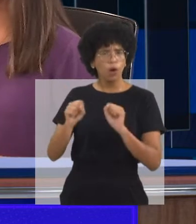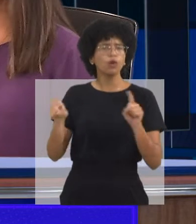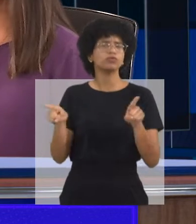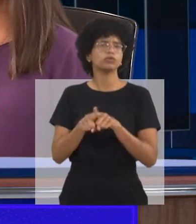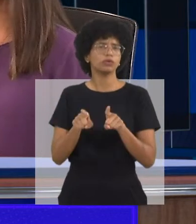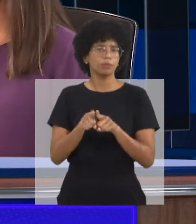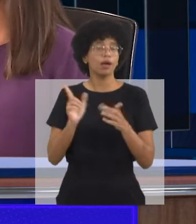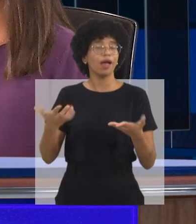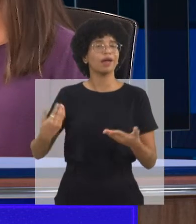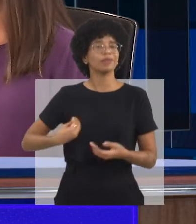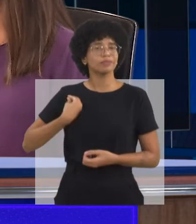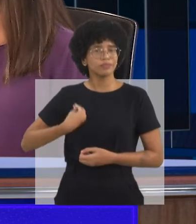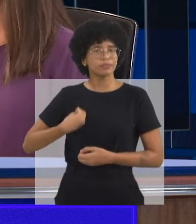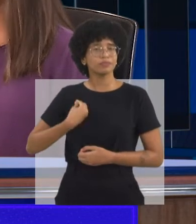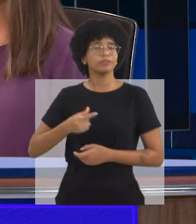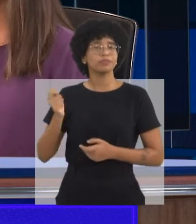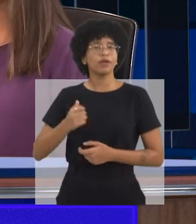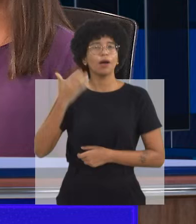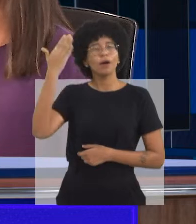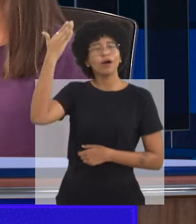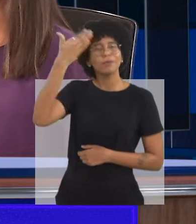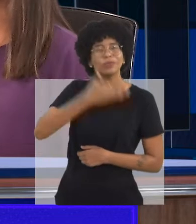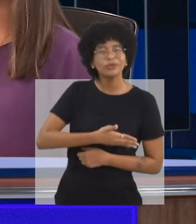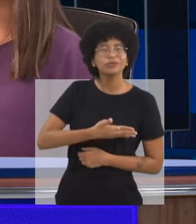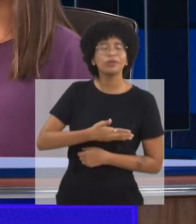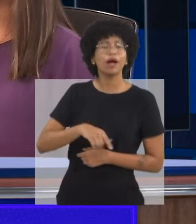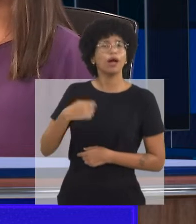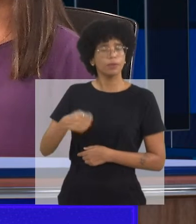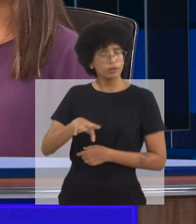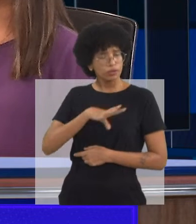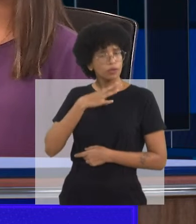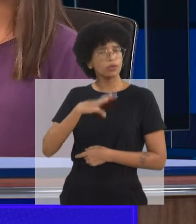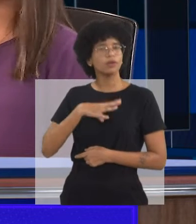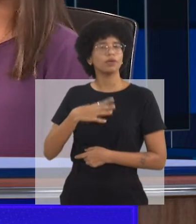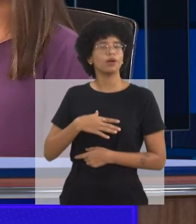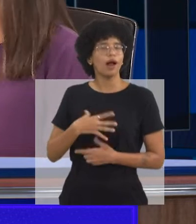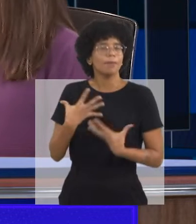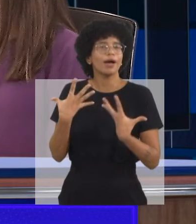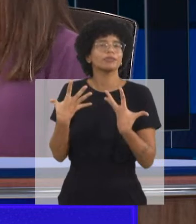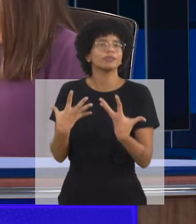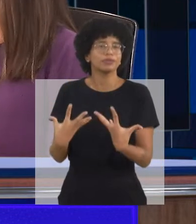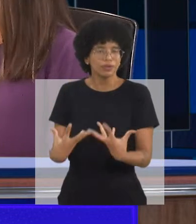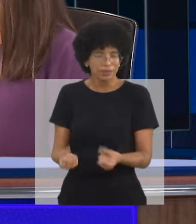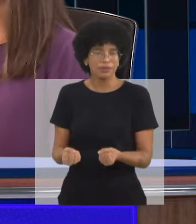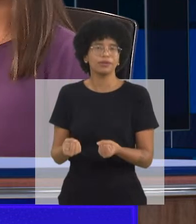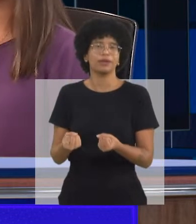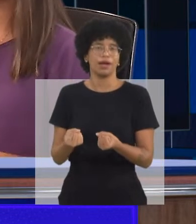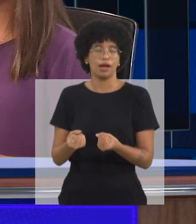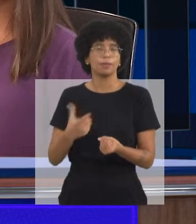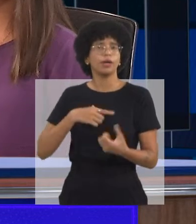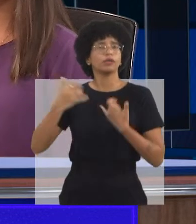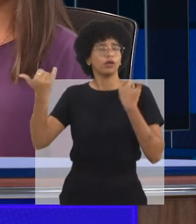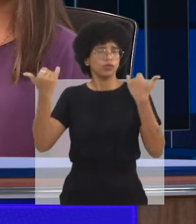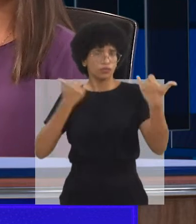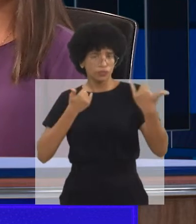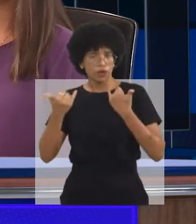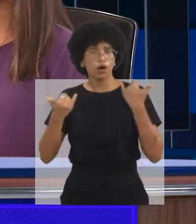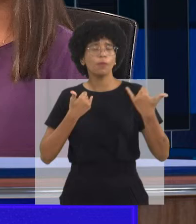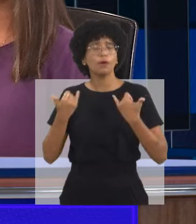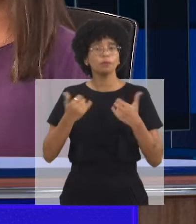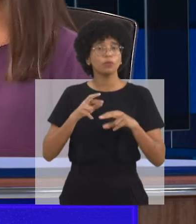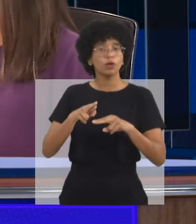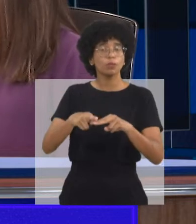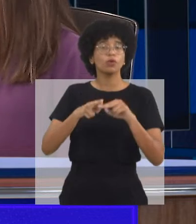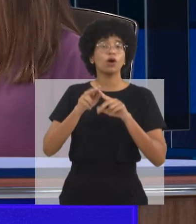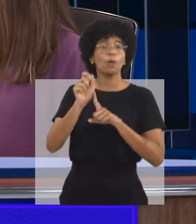a gente está aberto para se identificar não só na criança, mas no adolescente, no